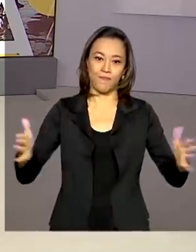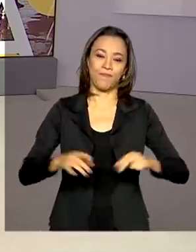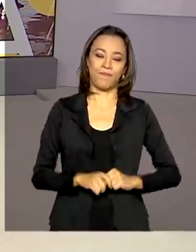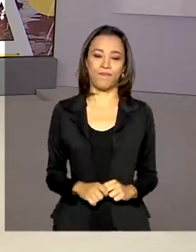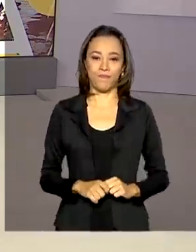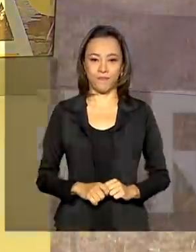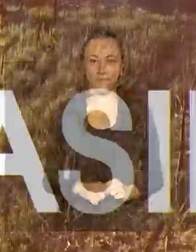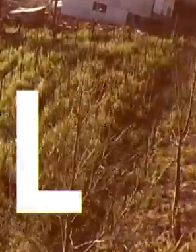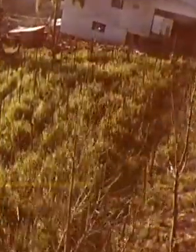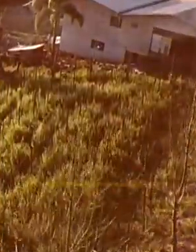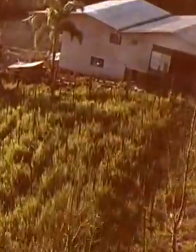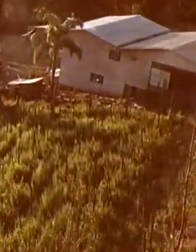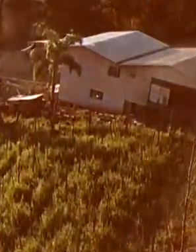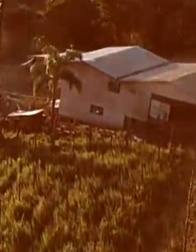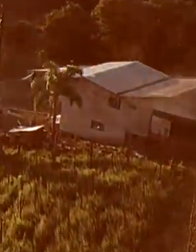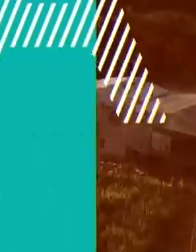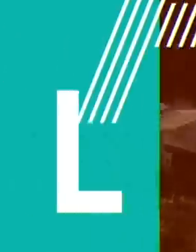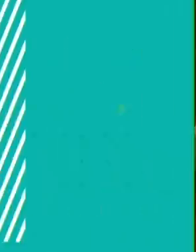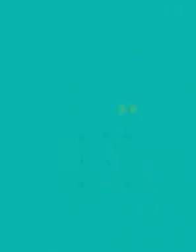ar.